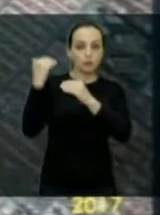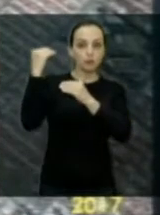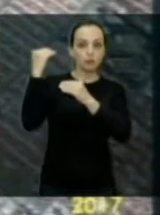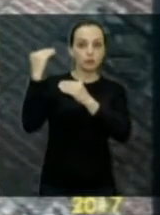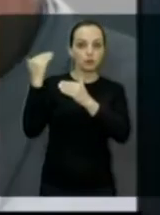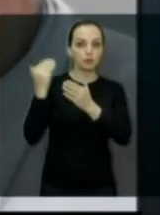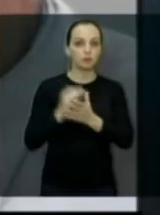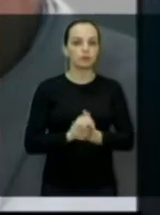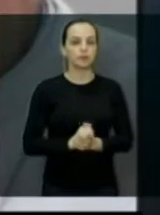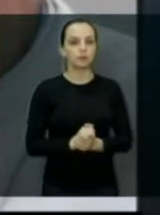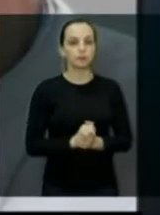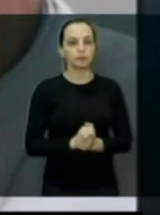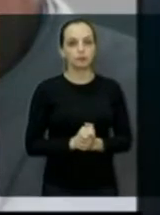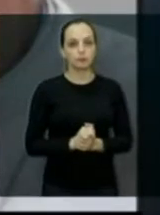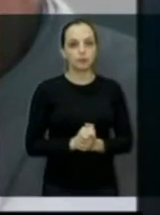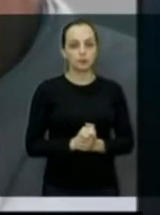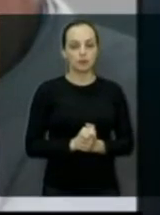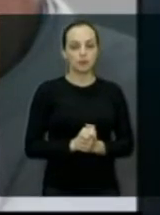Pode passar.